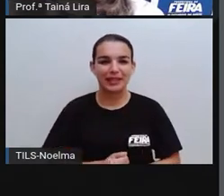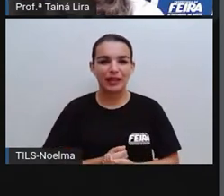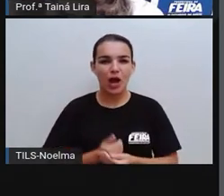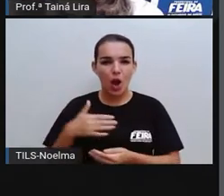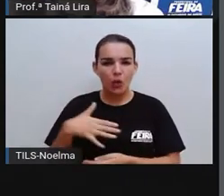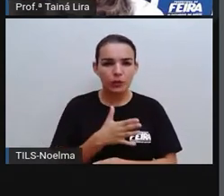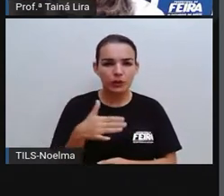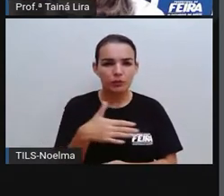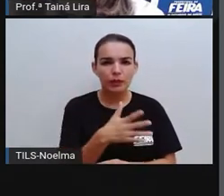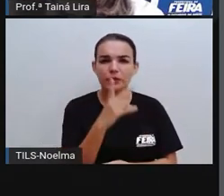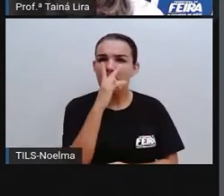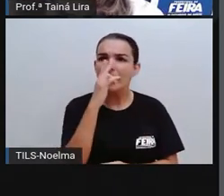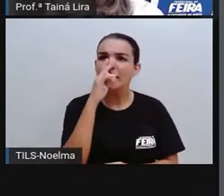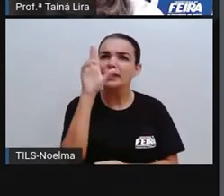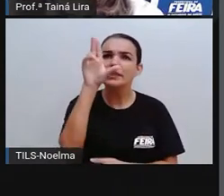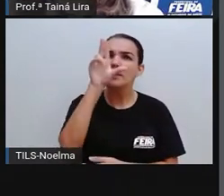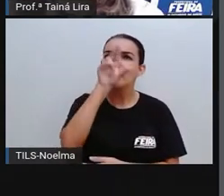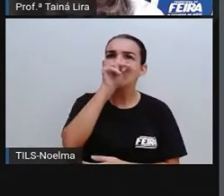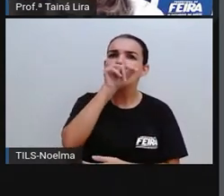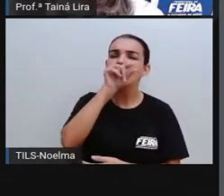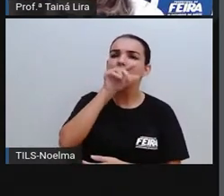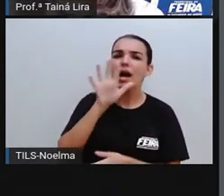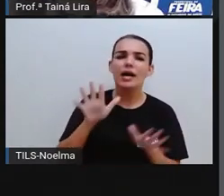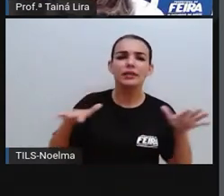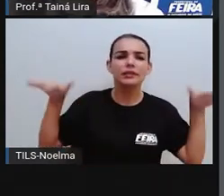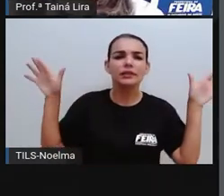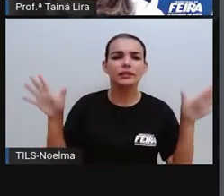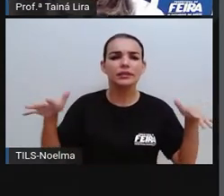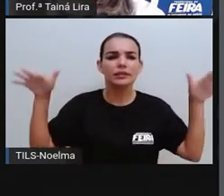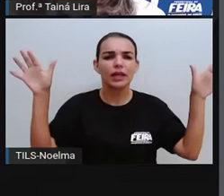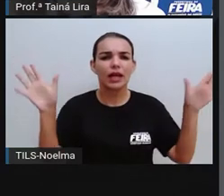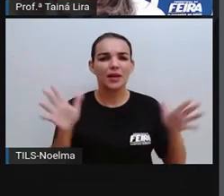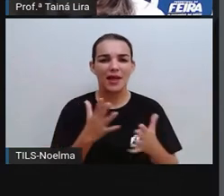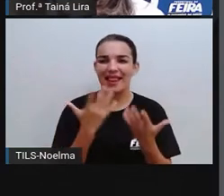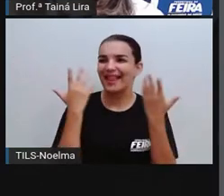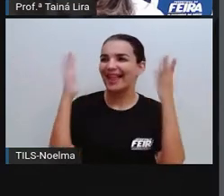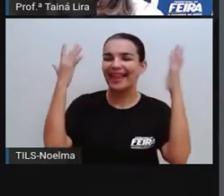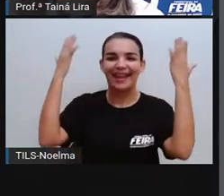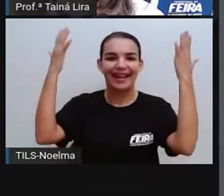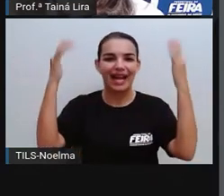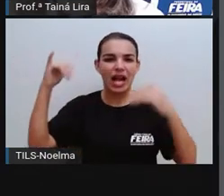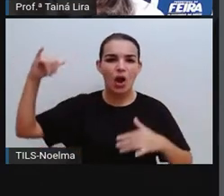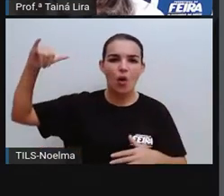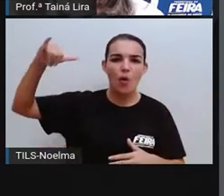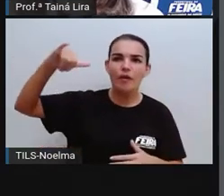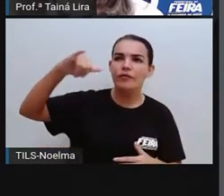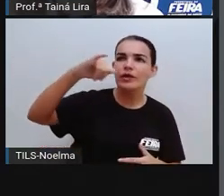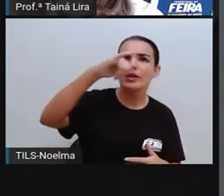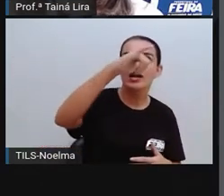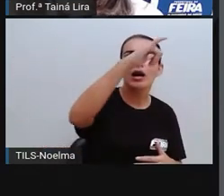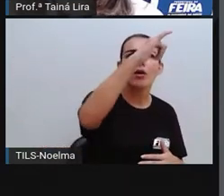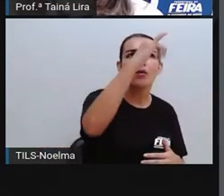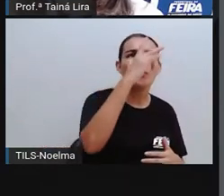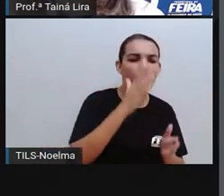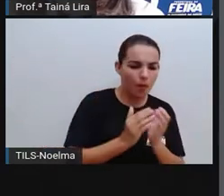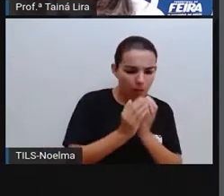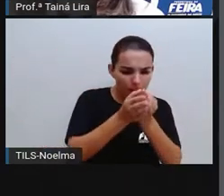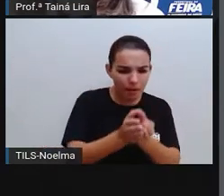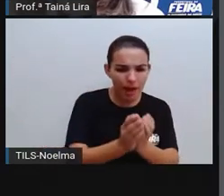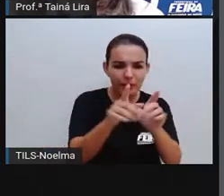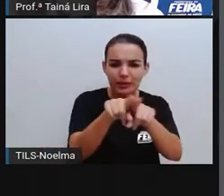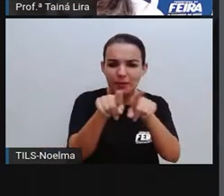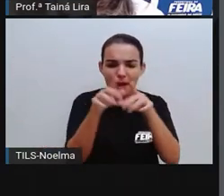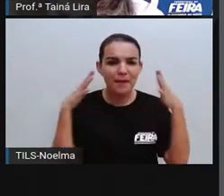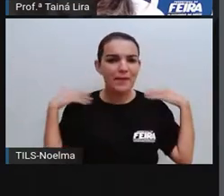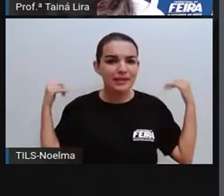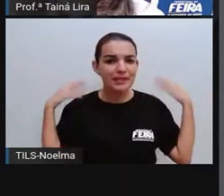Os peixes são como pássaros. Servem para alegrar. No avião e no barco, nós podemos passear. Pois